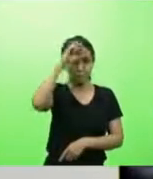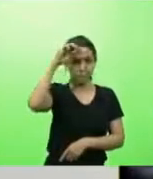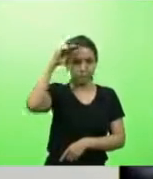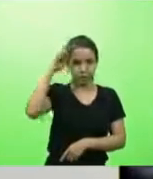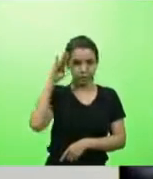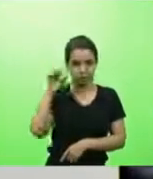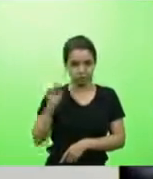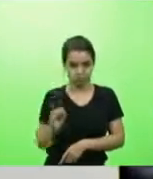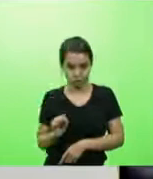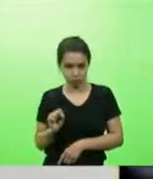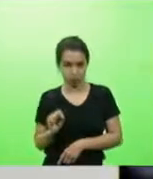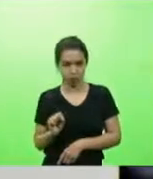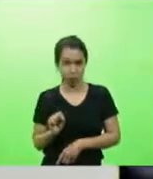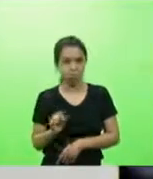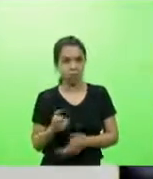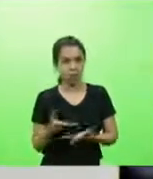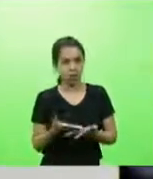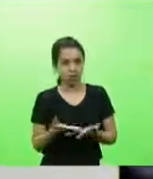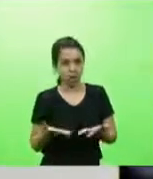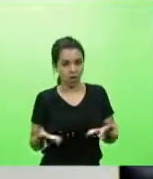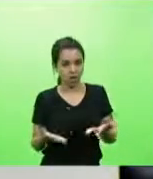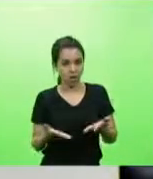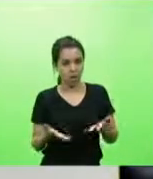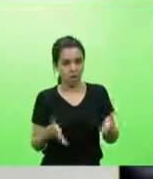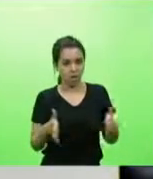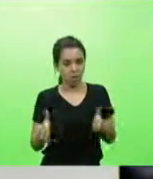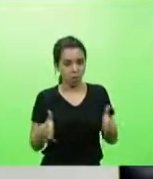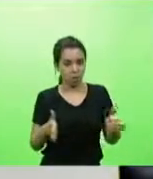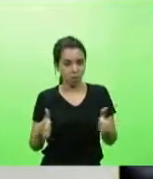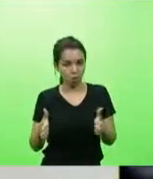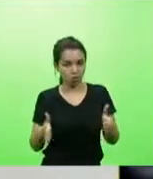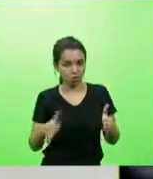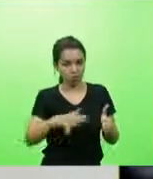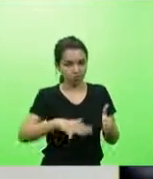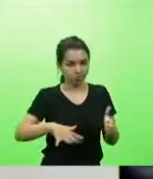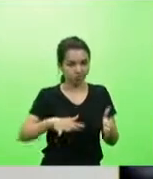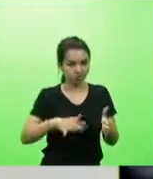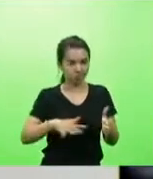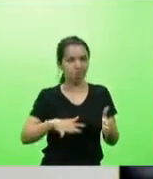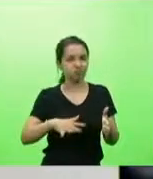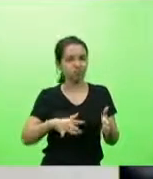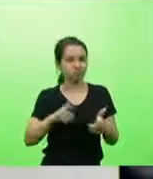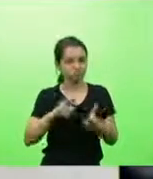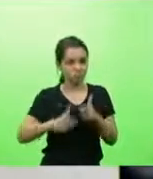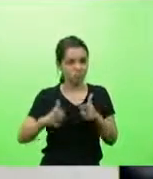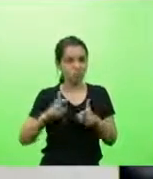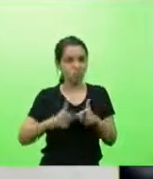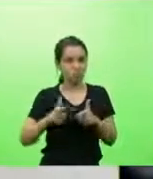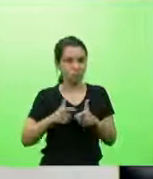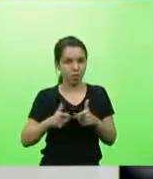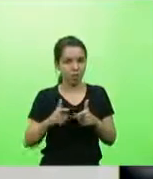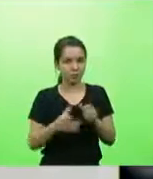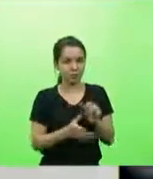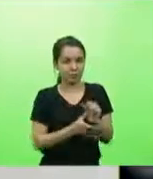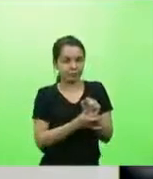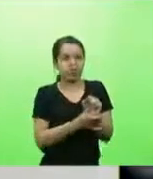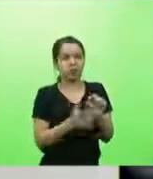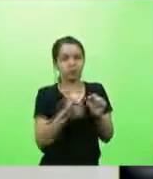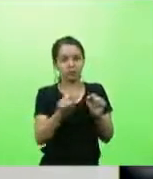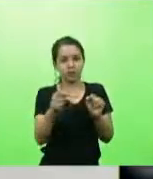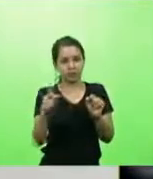e que esses pontos de interseções são muito críticos, trazendo uma insegurança muito grande